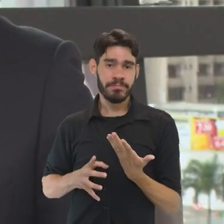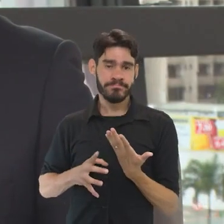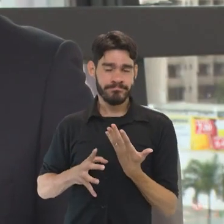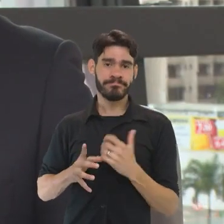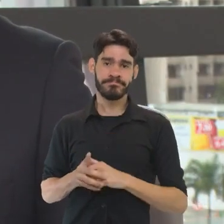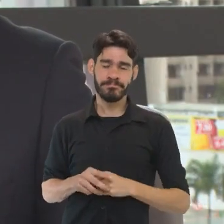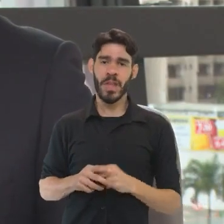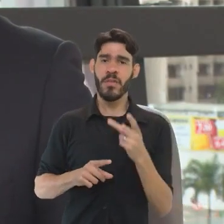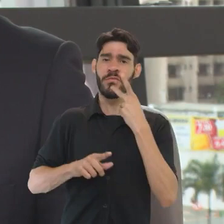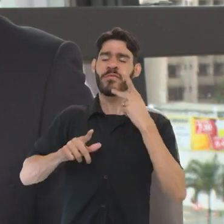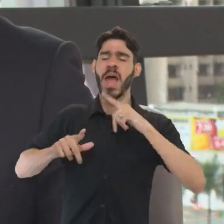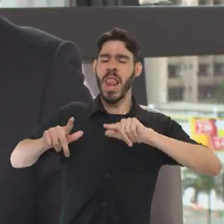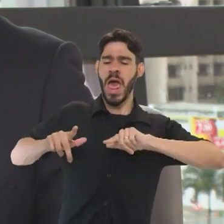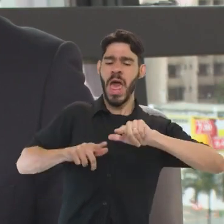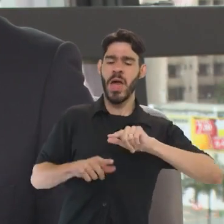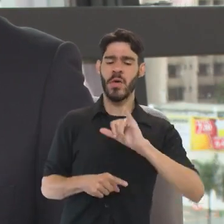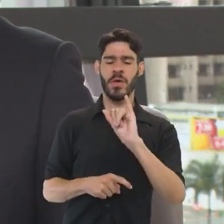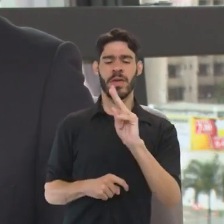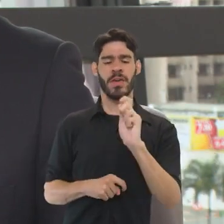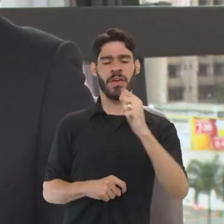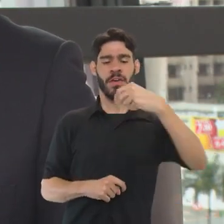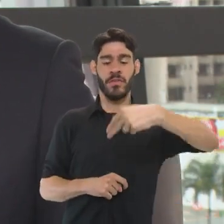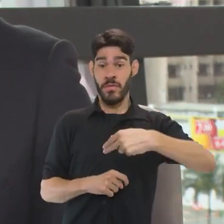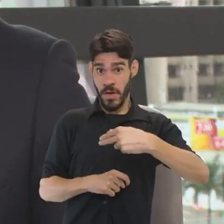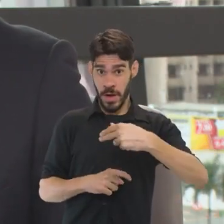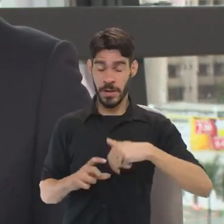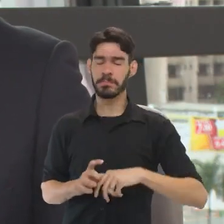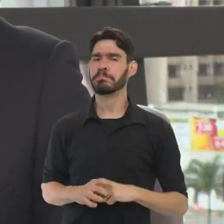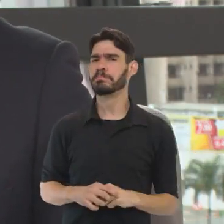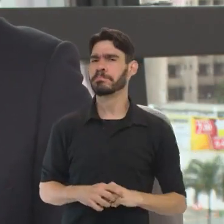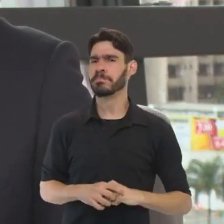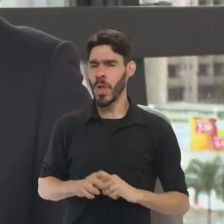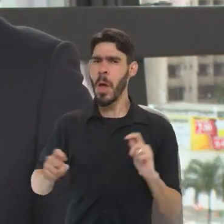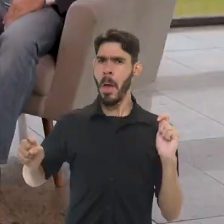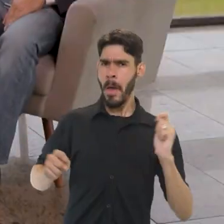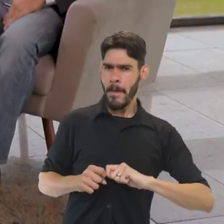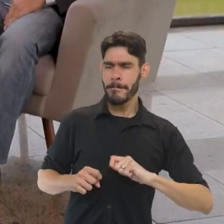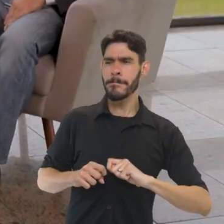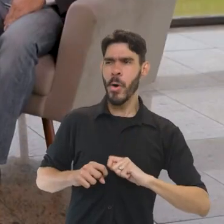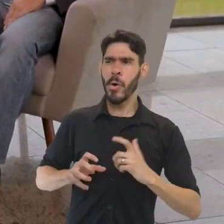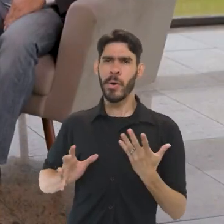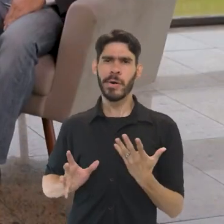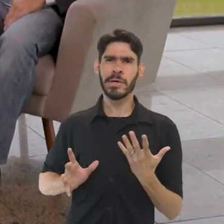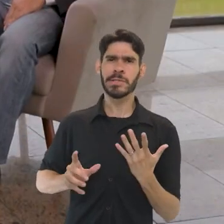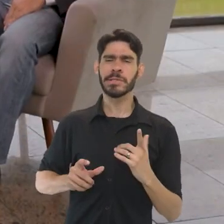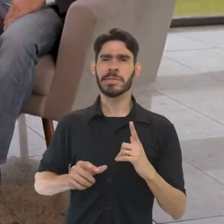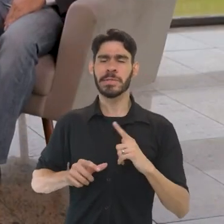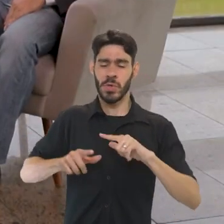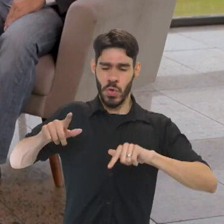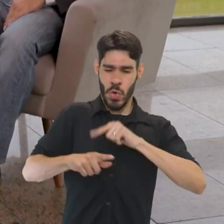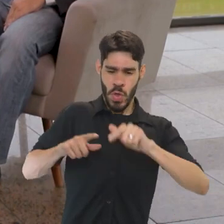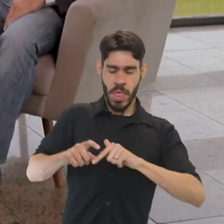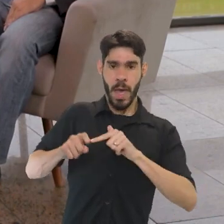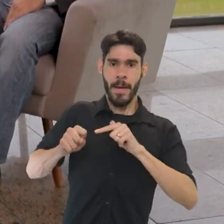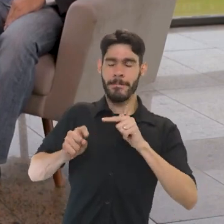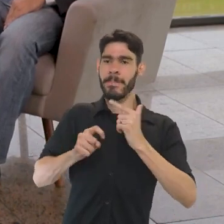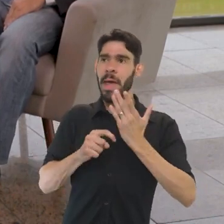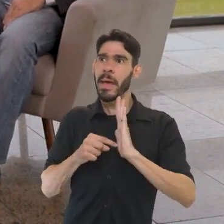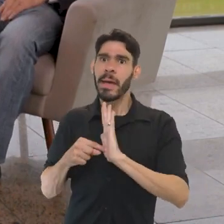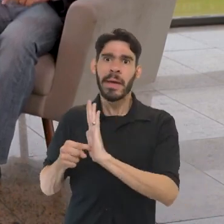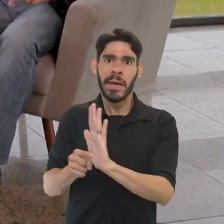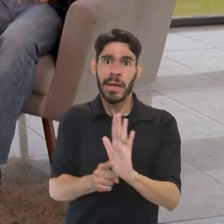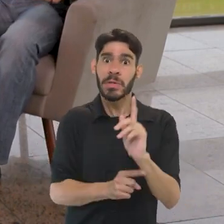Em termos do trabalho do IPHAN, em contrapartida, pode ser até que tenha colocado o trabalho do IPHAN em